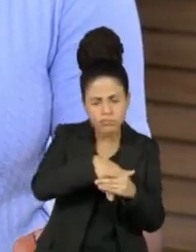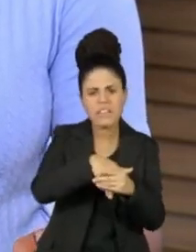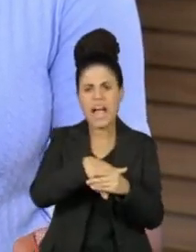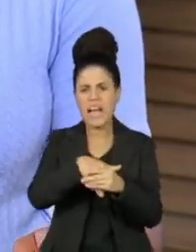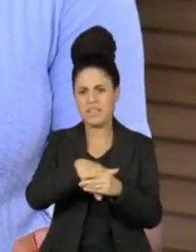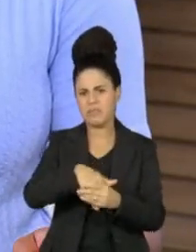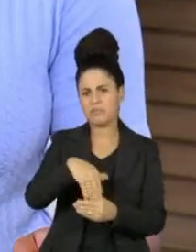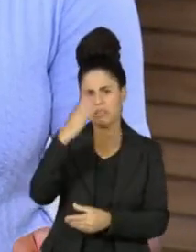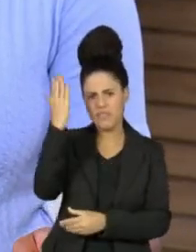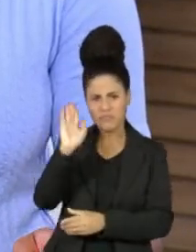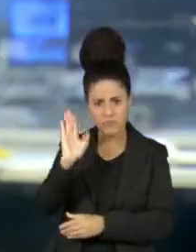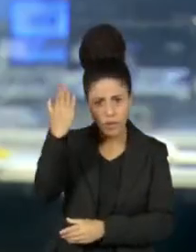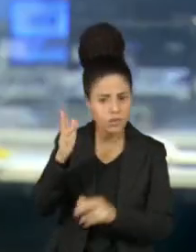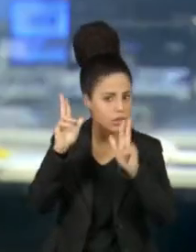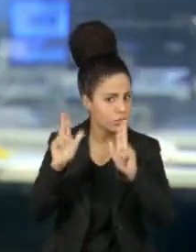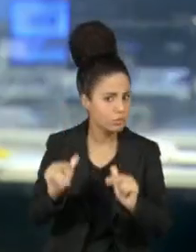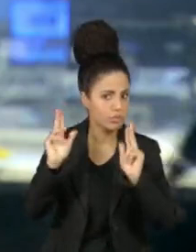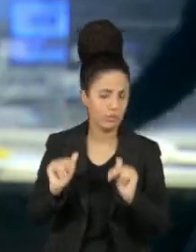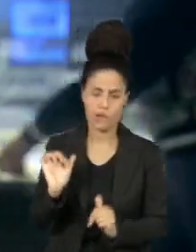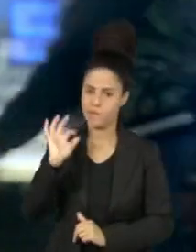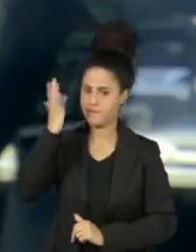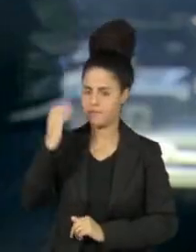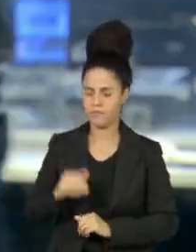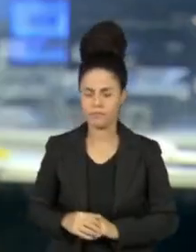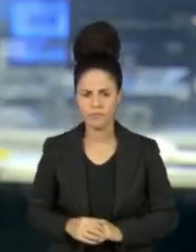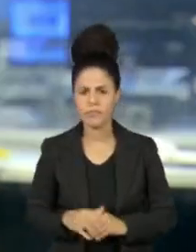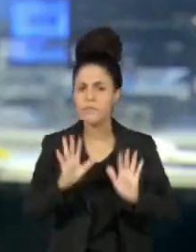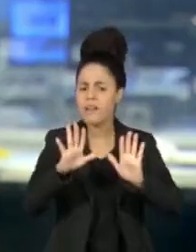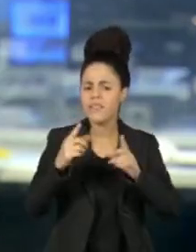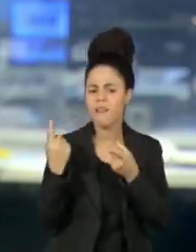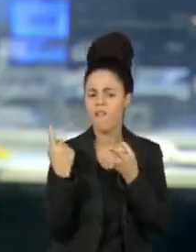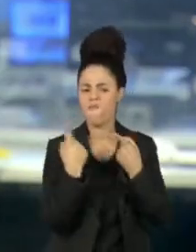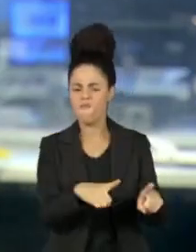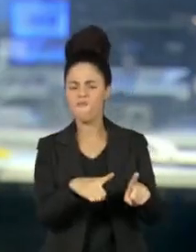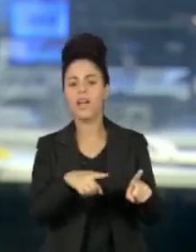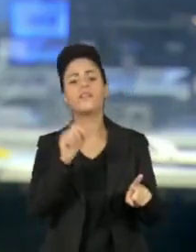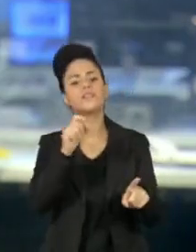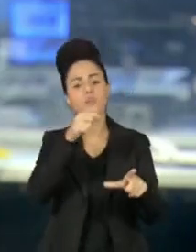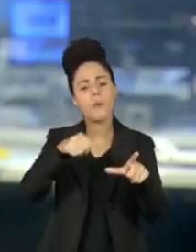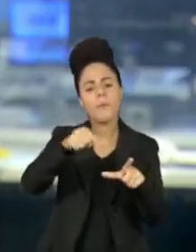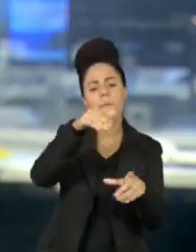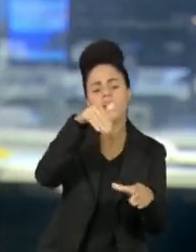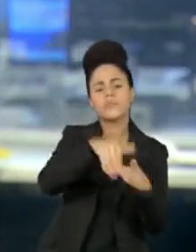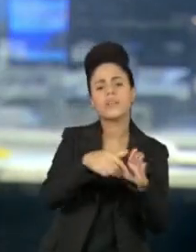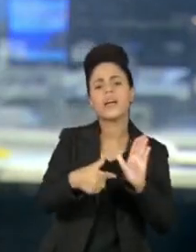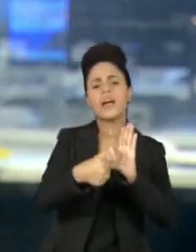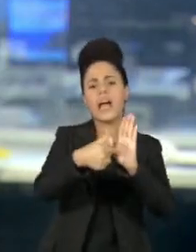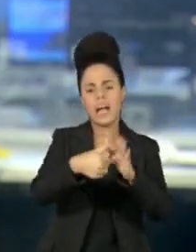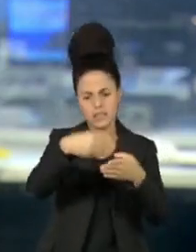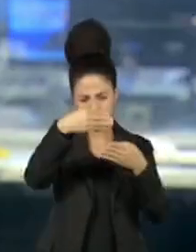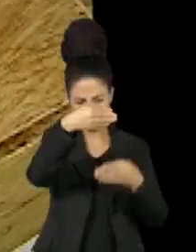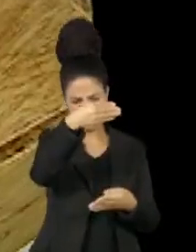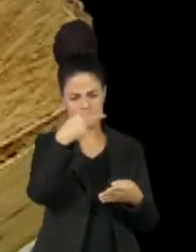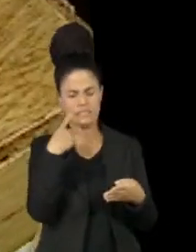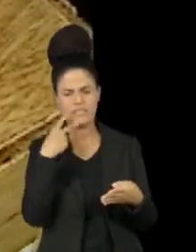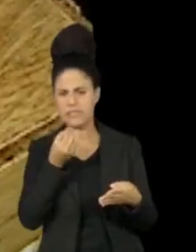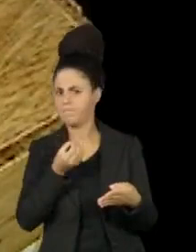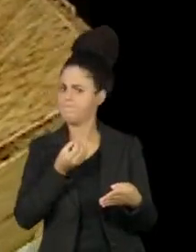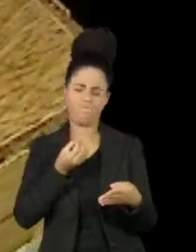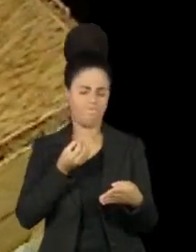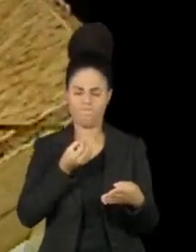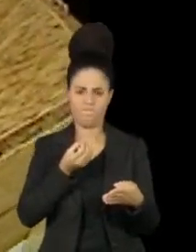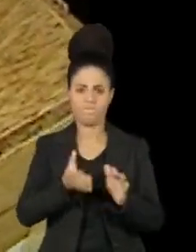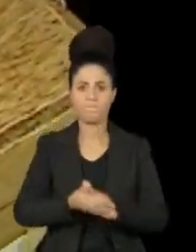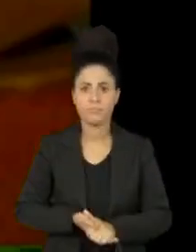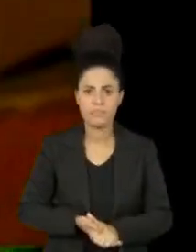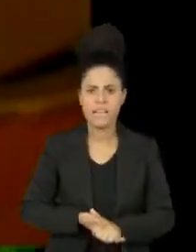fraudes no processo eleitoral. Nenhum ataque feito às urnas eletrônicas apresentou argumentos válidos. Era